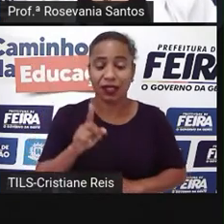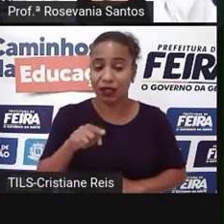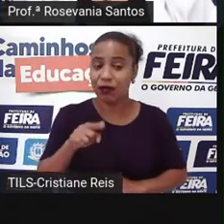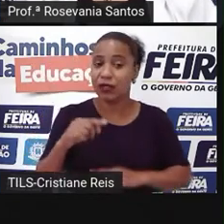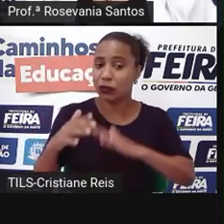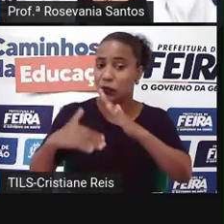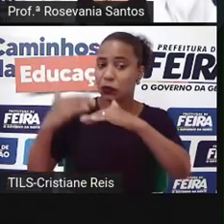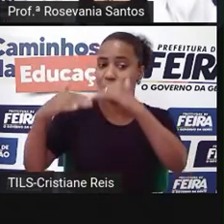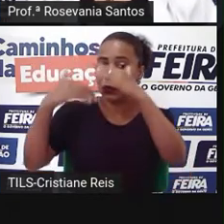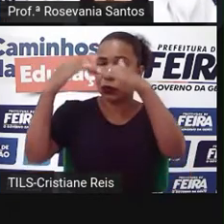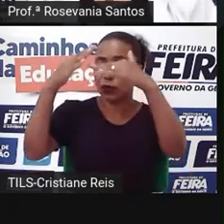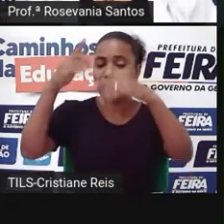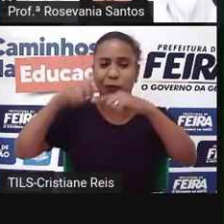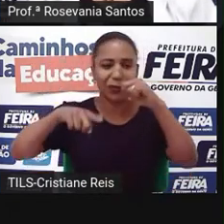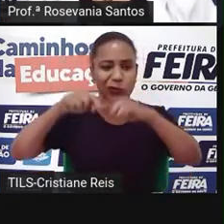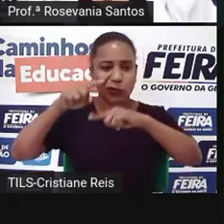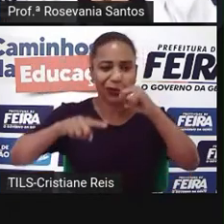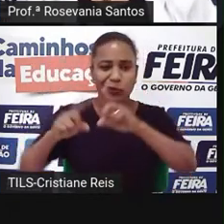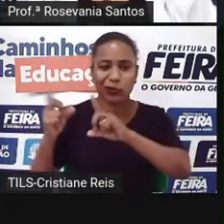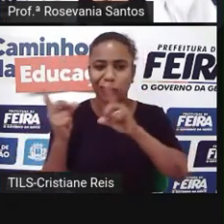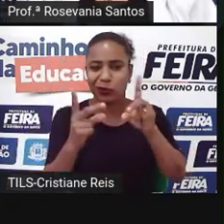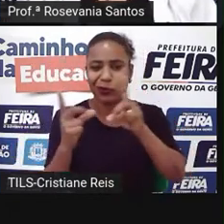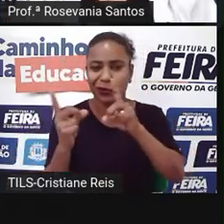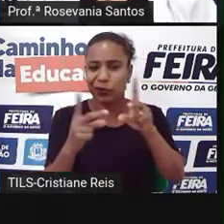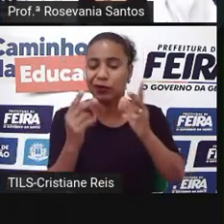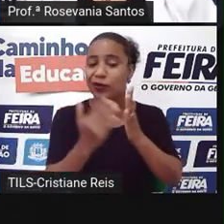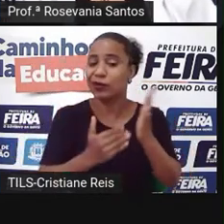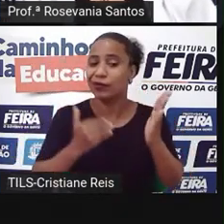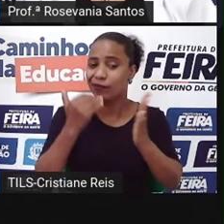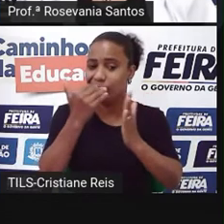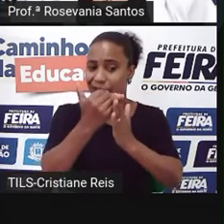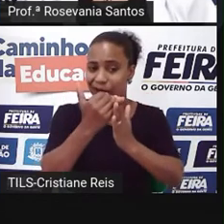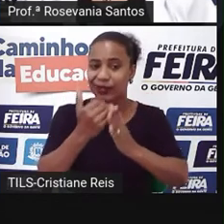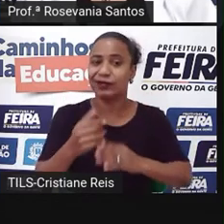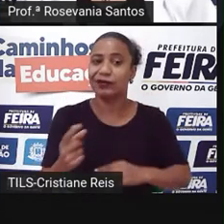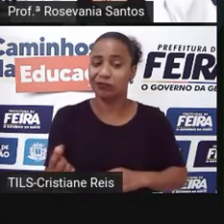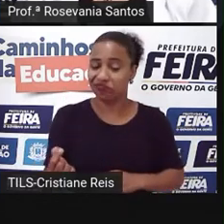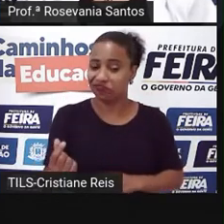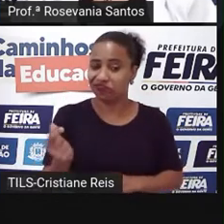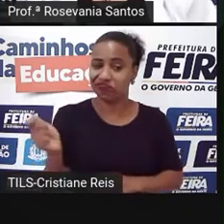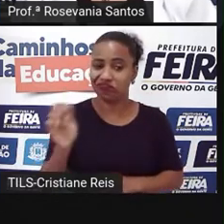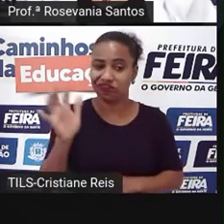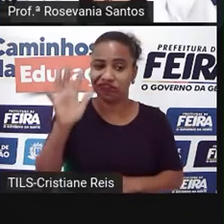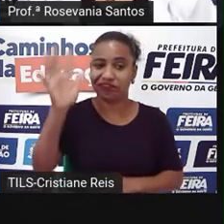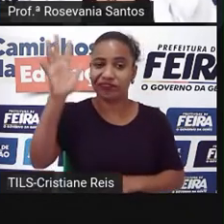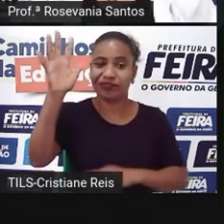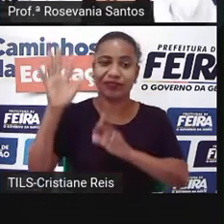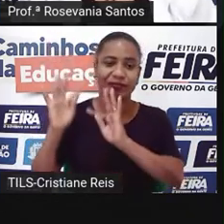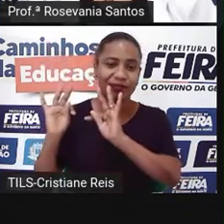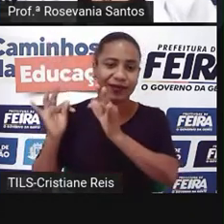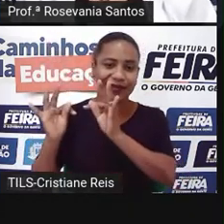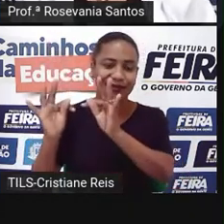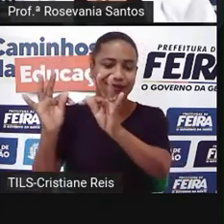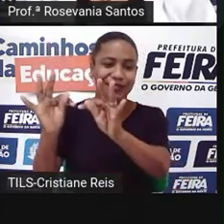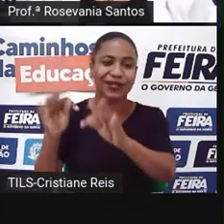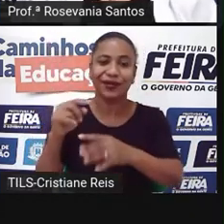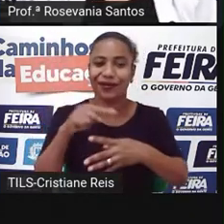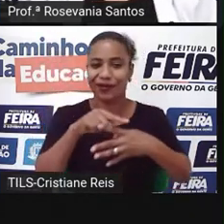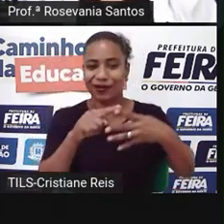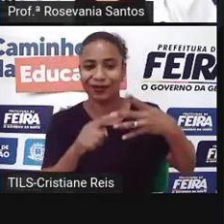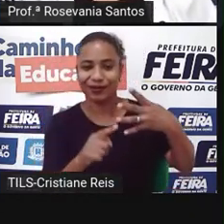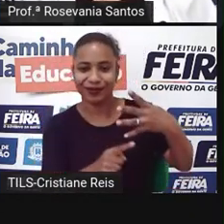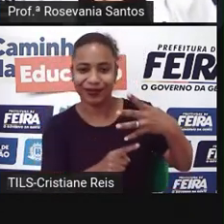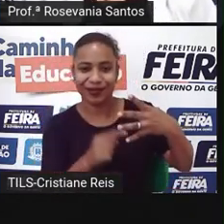extremamente desenvolvidos, é o canto mais rico que tem aí. Então, ele é pautado nessas altas tecnologias. Olha os tigres asiáticos aí, né?